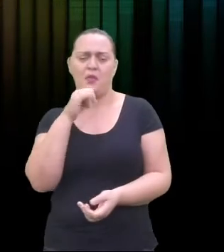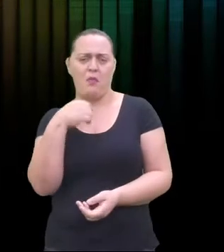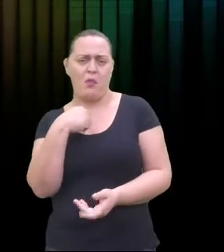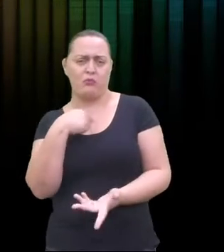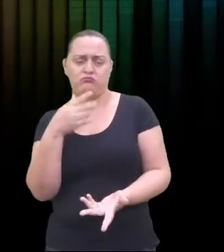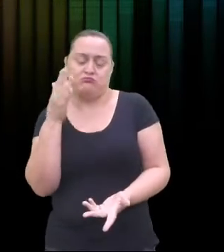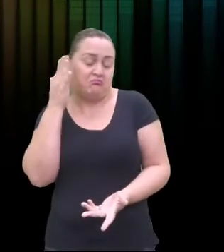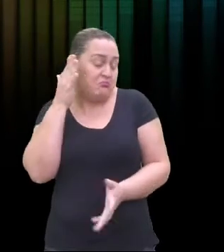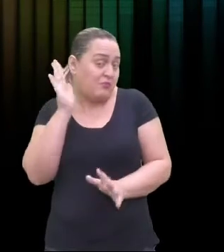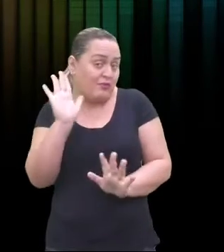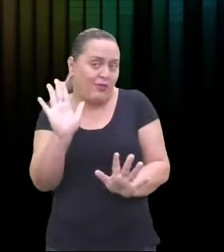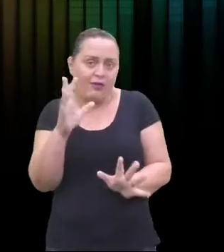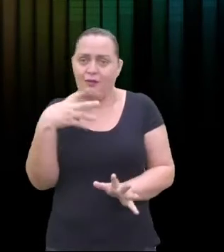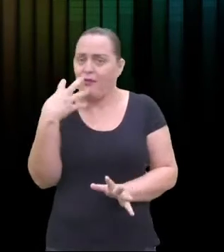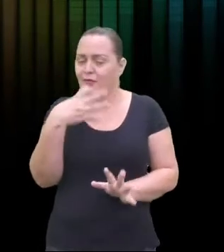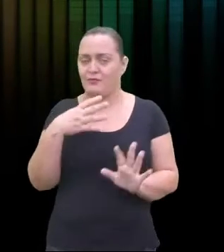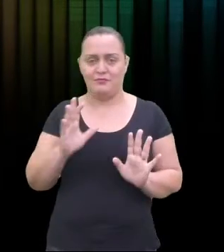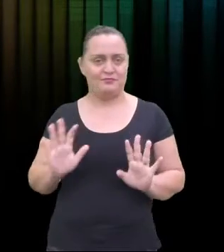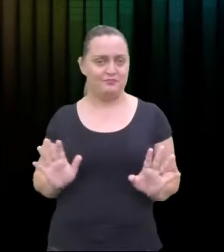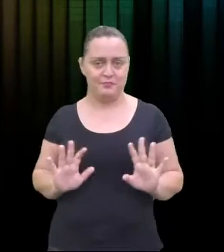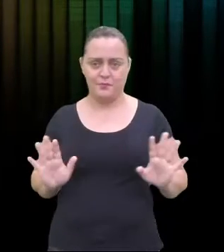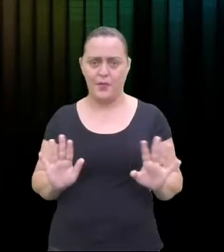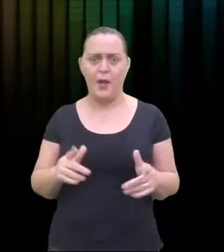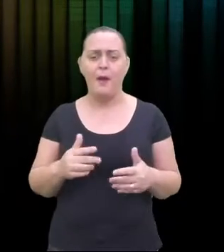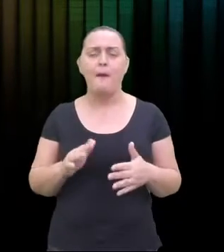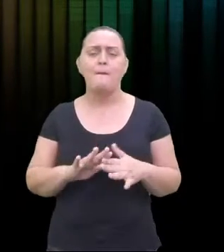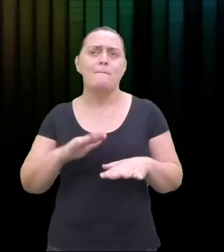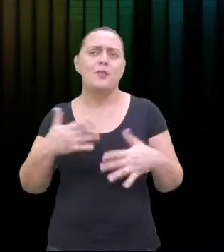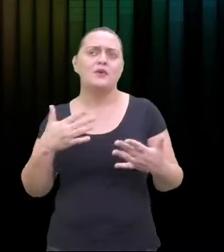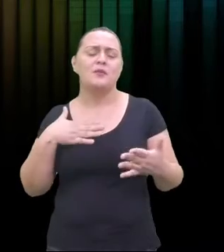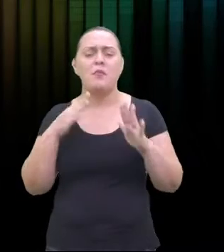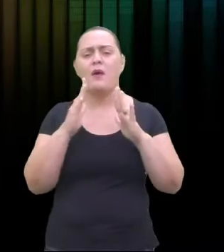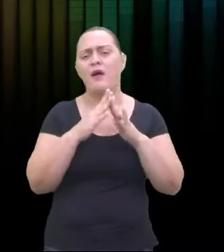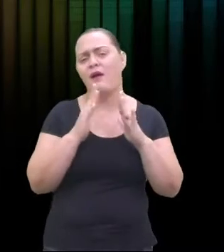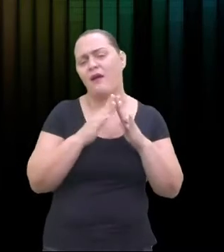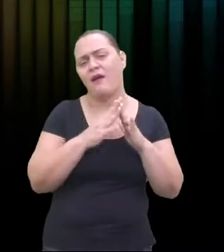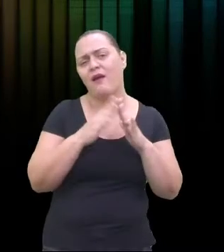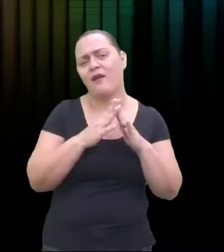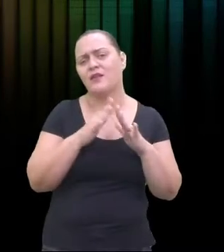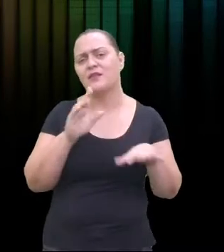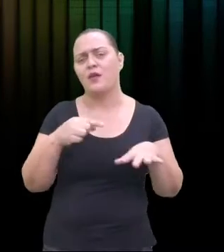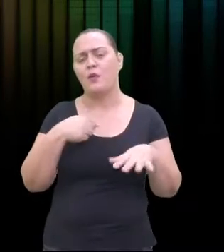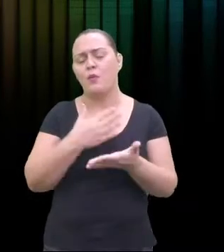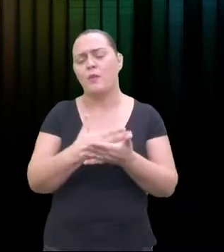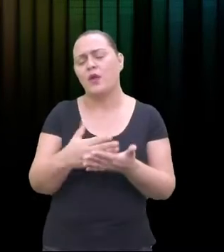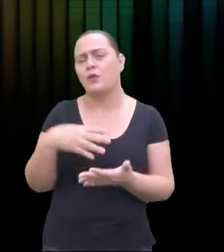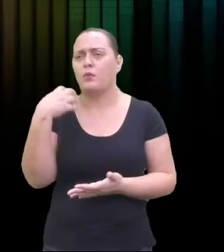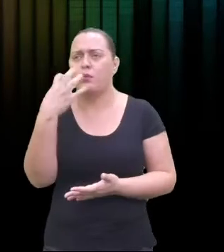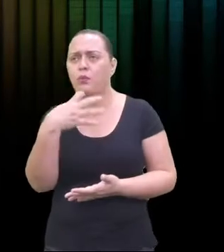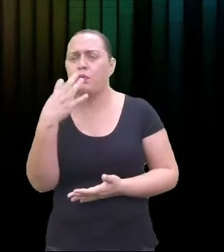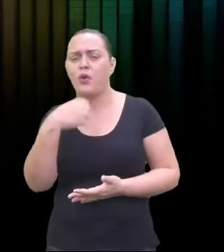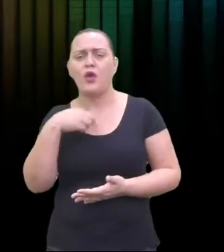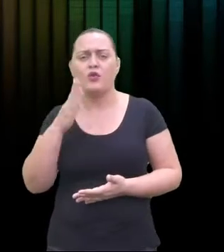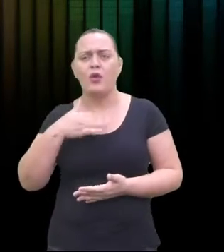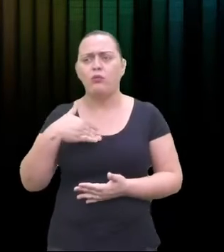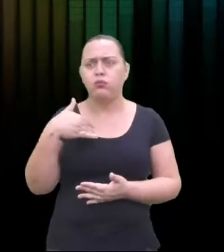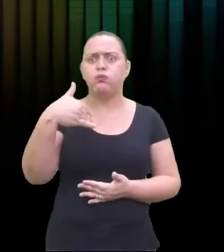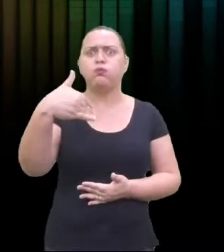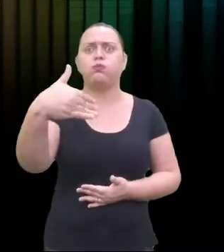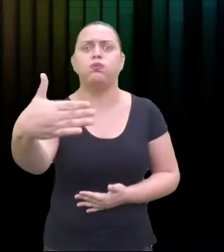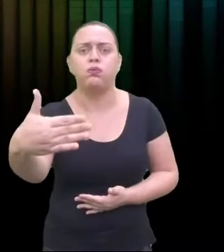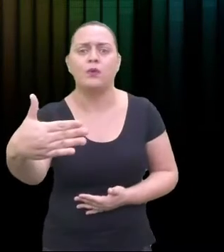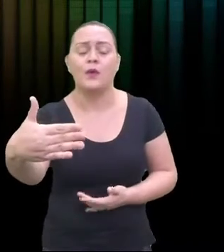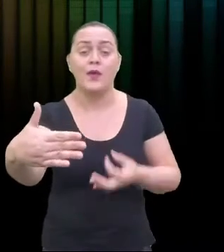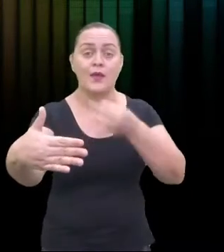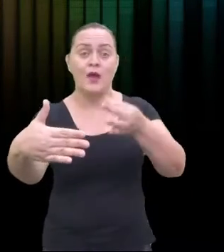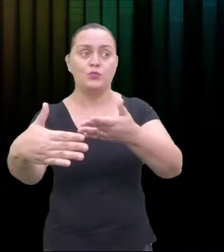Quando eu estou lá com o som ligado em casa, às vezes eu estou lá na frente da canção e está num tom.